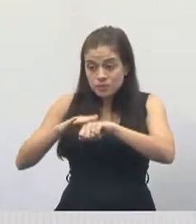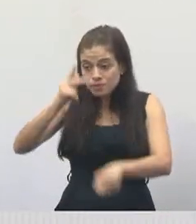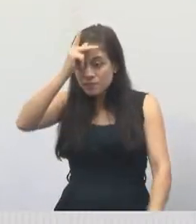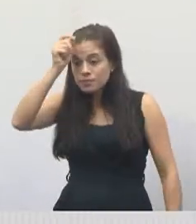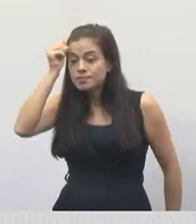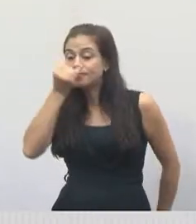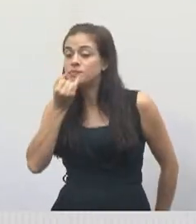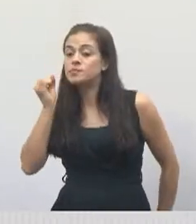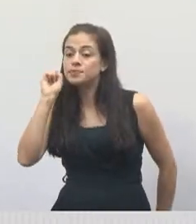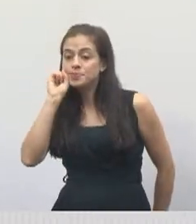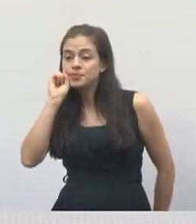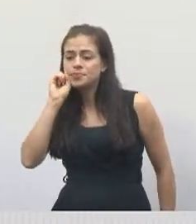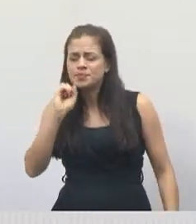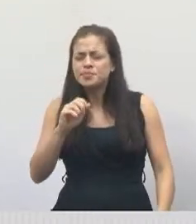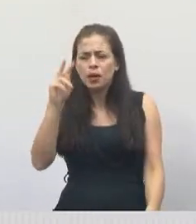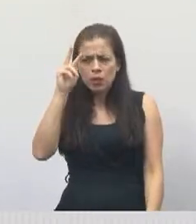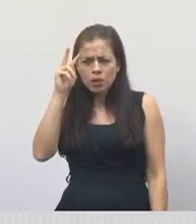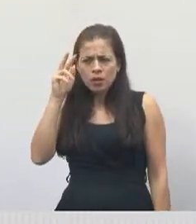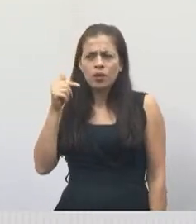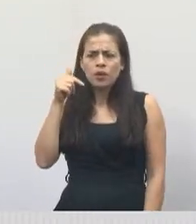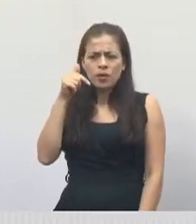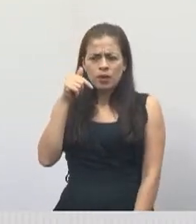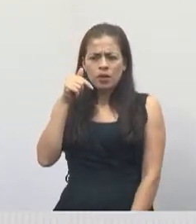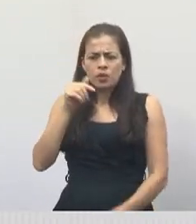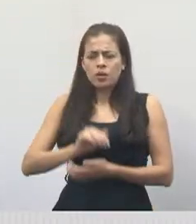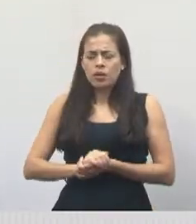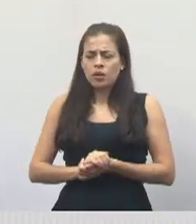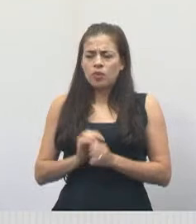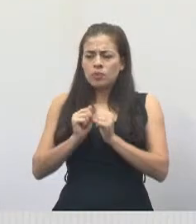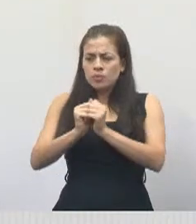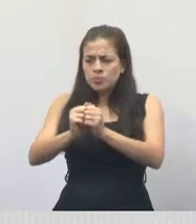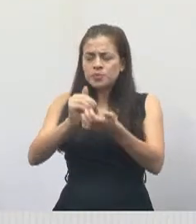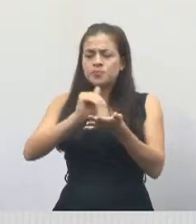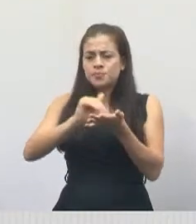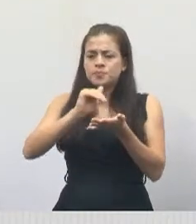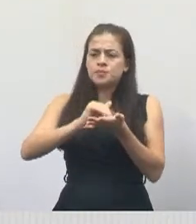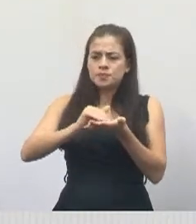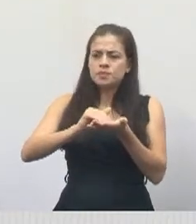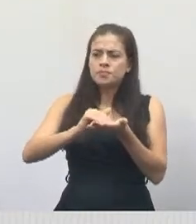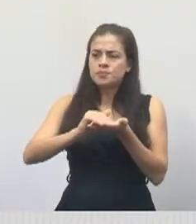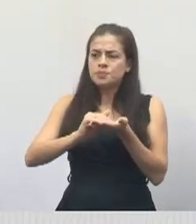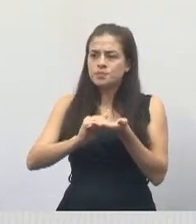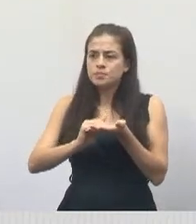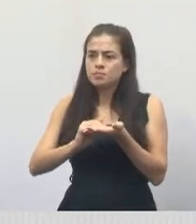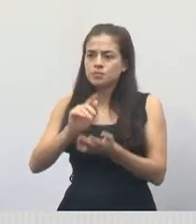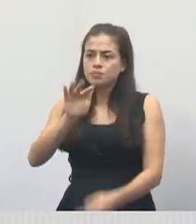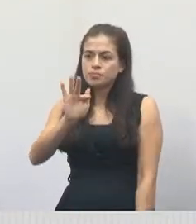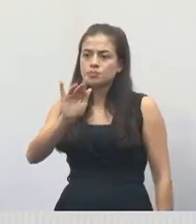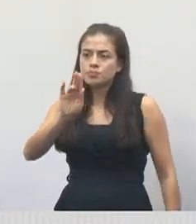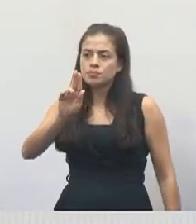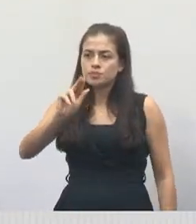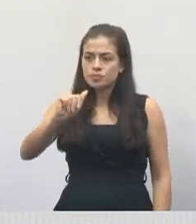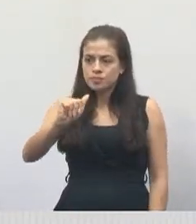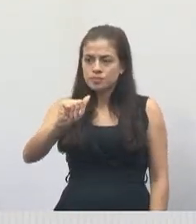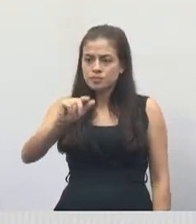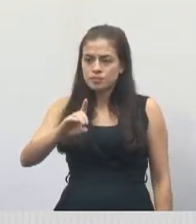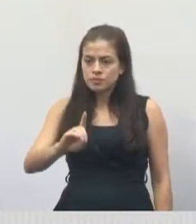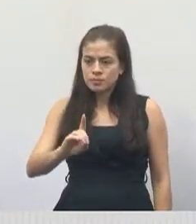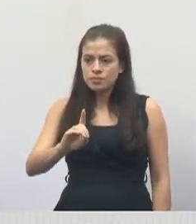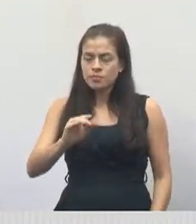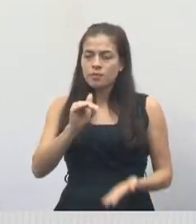que foi dia 7. Junto com o Isaia Santana, todo o secretário e também com o Fuad, que é o